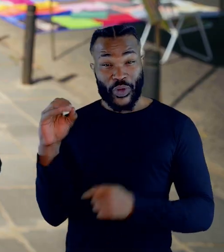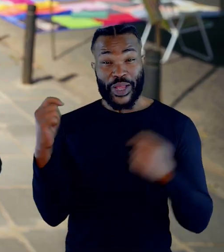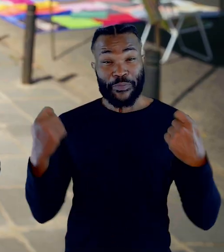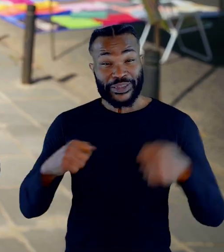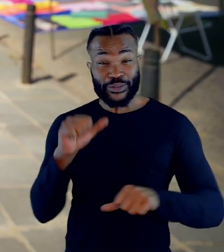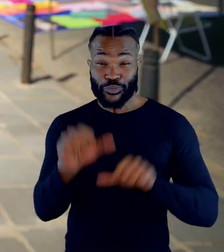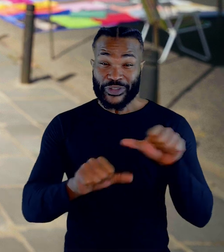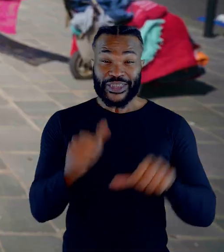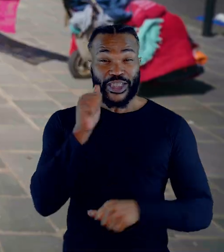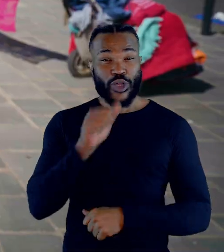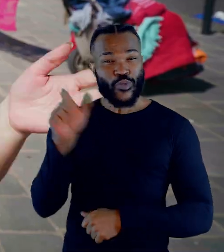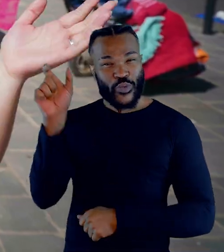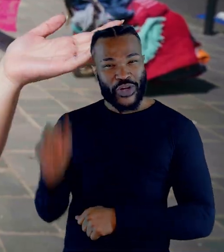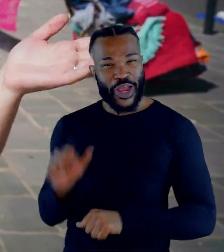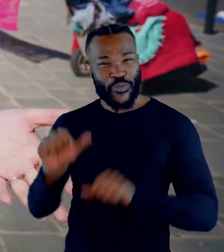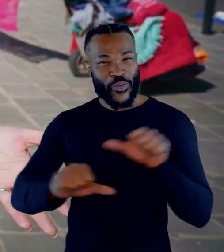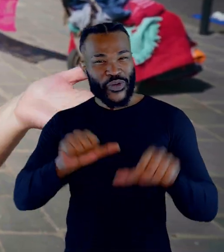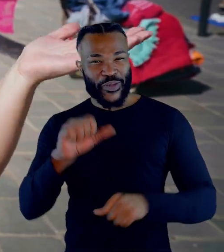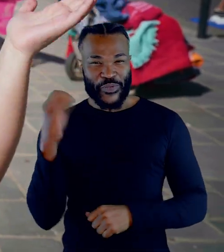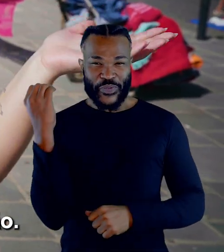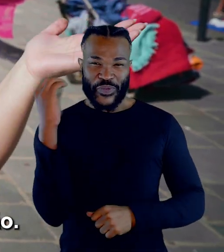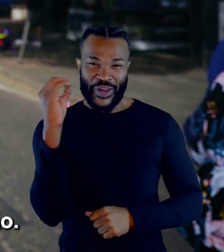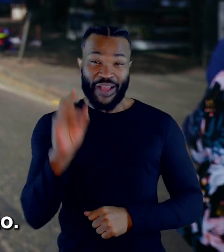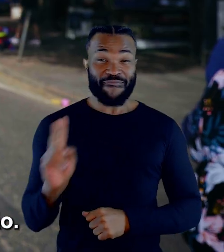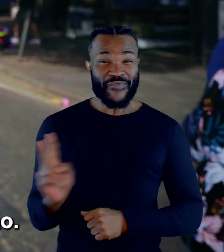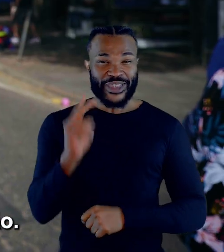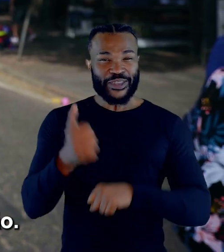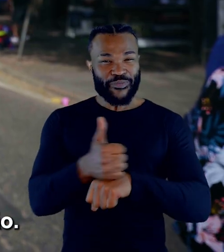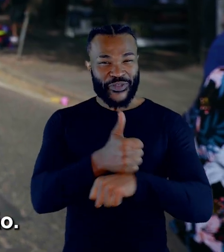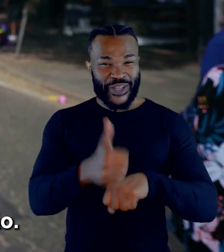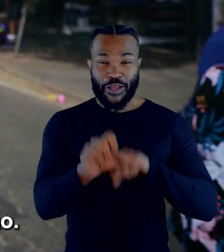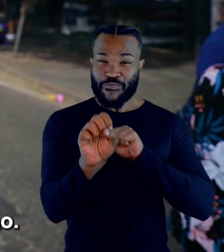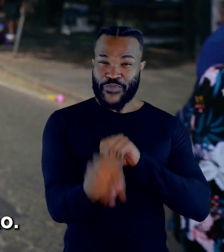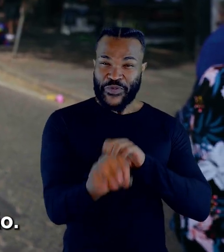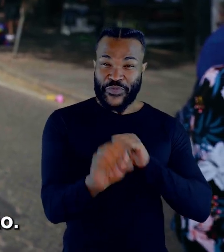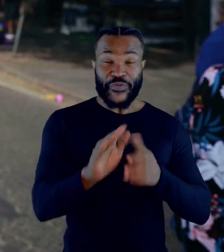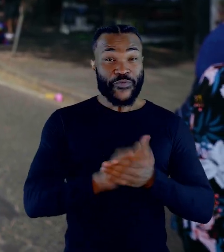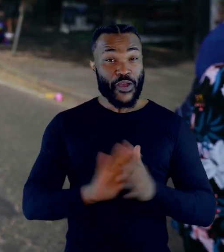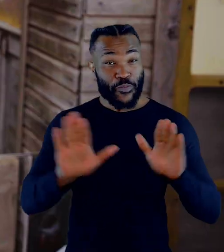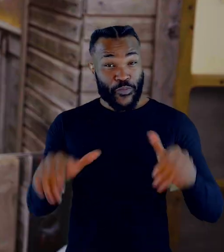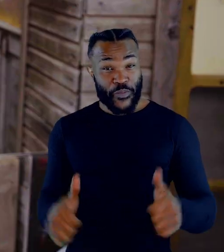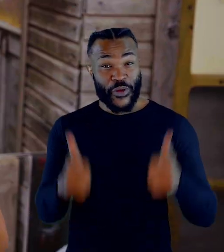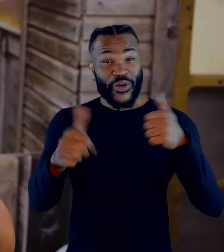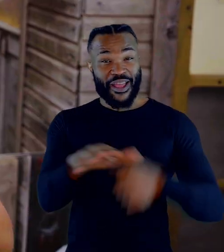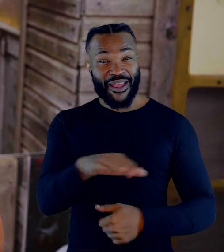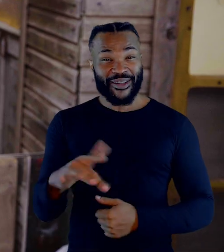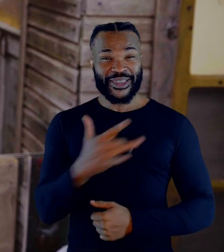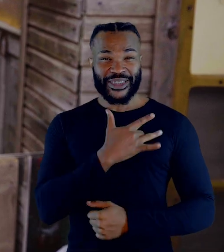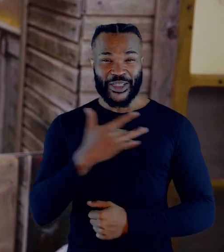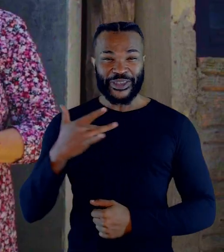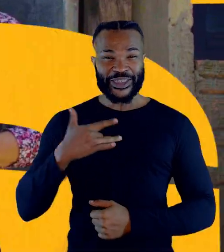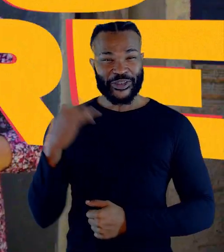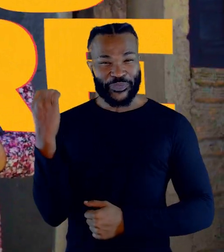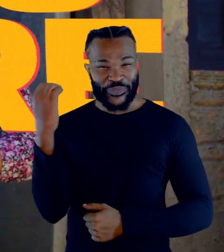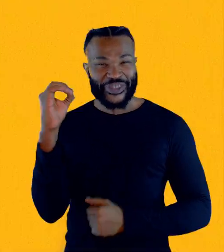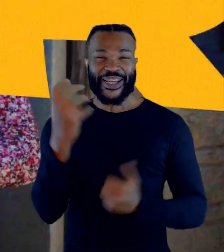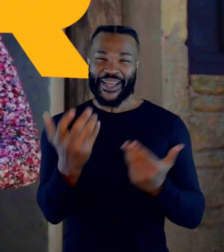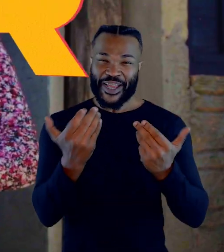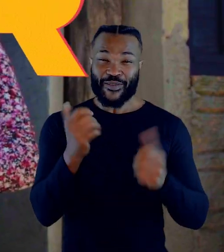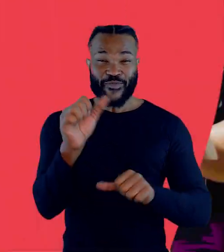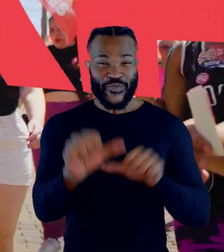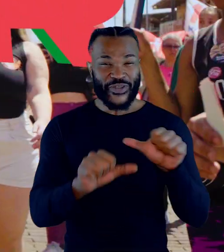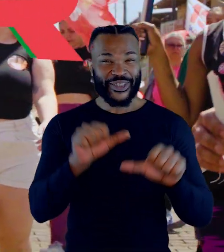Porto Alegre precisa de mudança. Uma mulher para mudar Porto Alegre. Valorização dos profissionais da educação. Melhorias na área da saúde. Porto